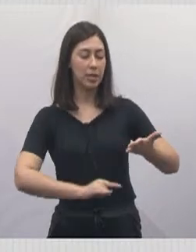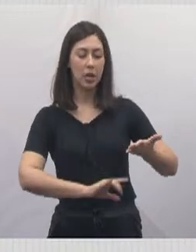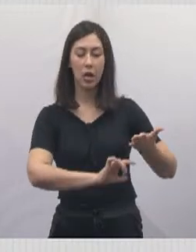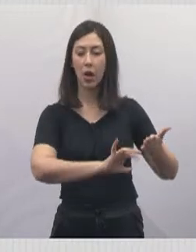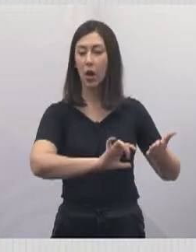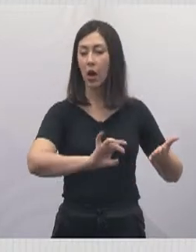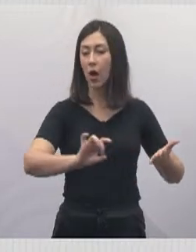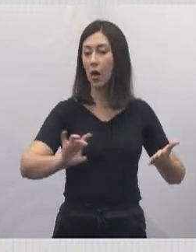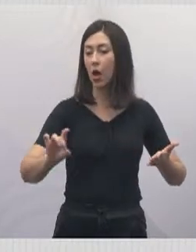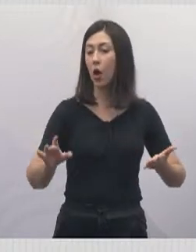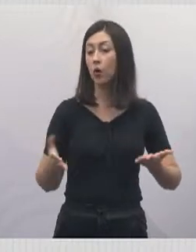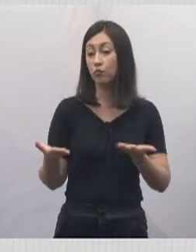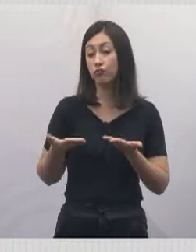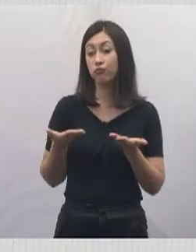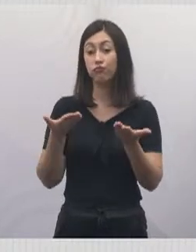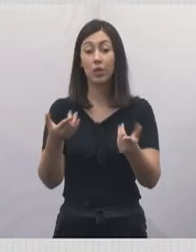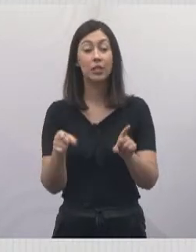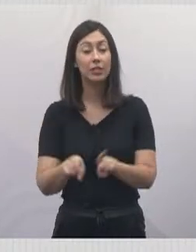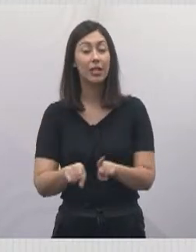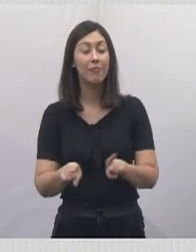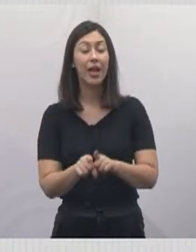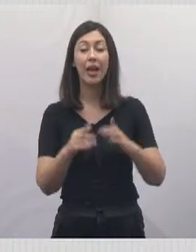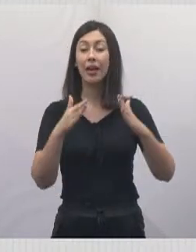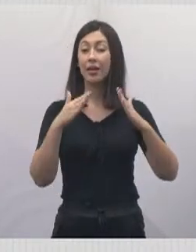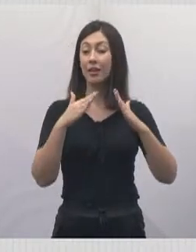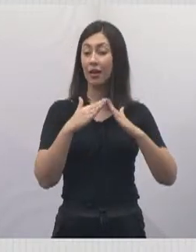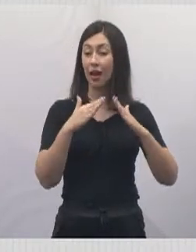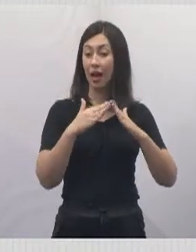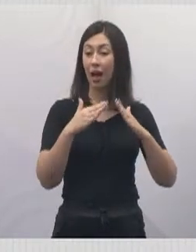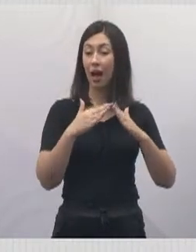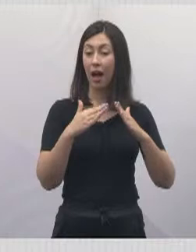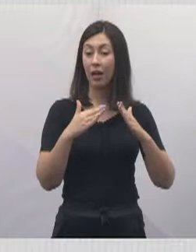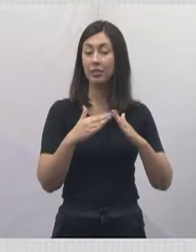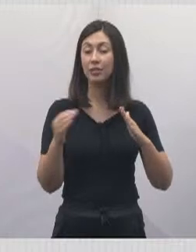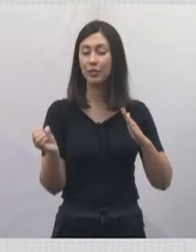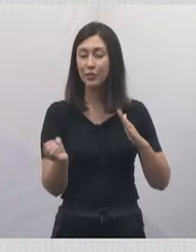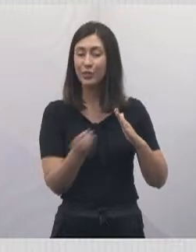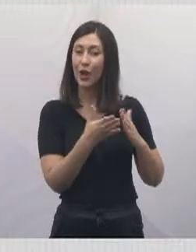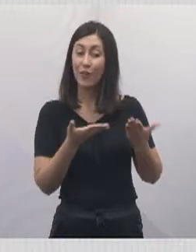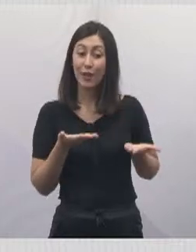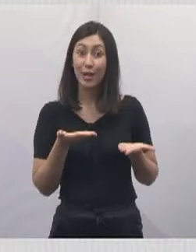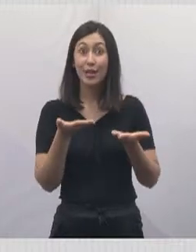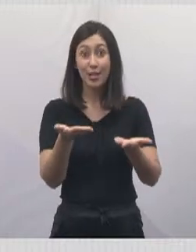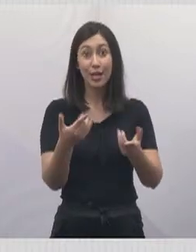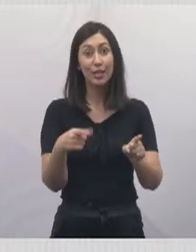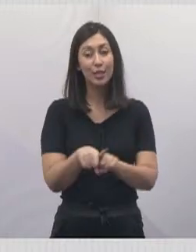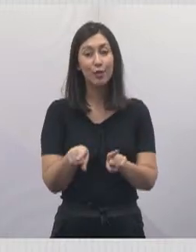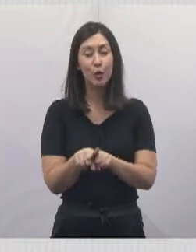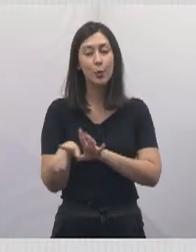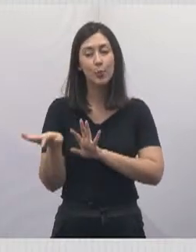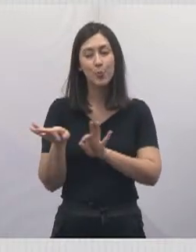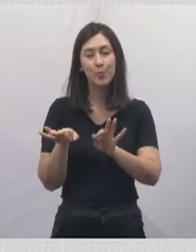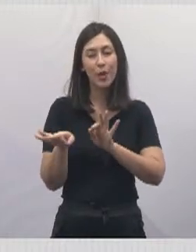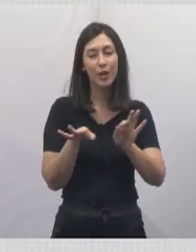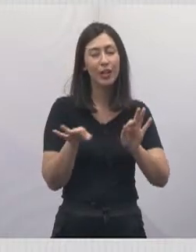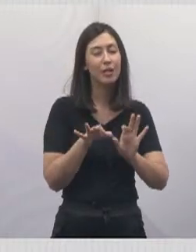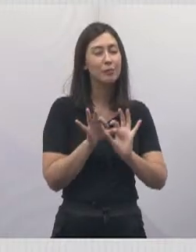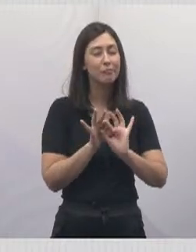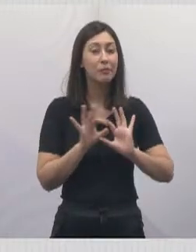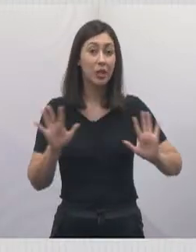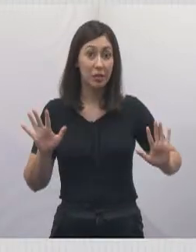família já recebeu, e pelo lar, que hoje também, os novos lares que foram entregues, e pelos programas que você disponibilizou,